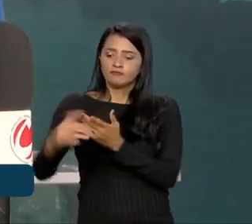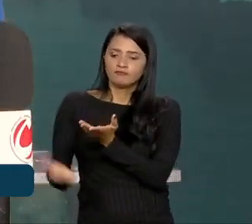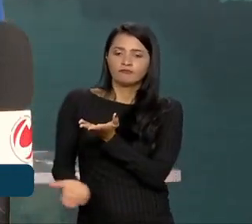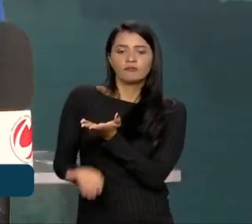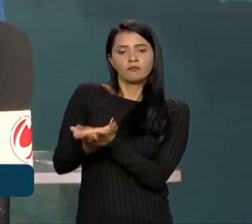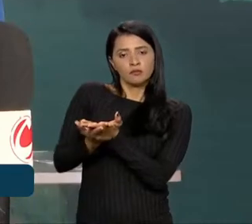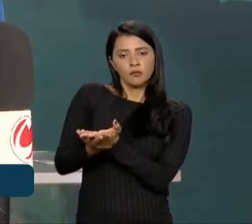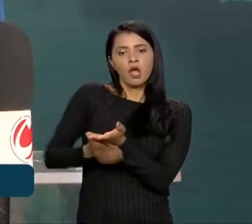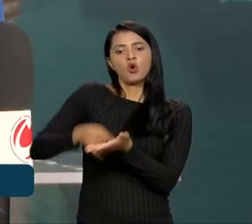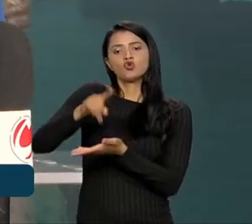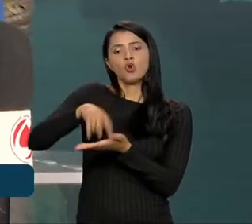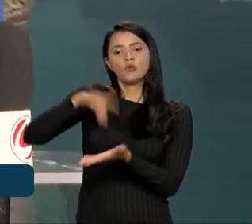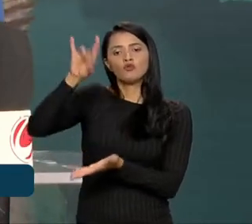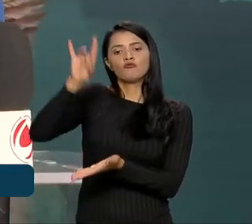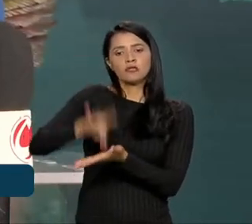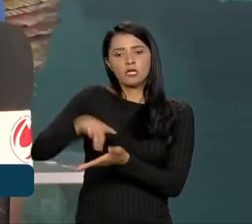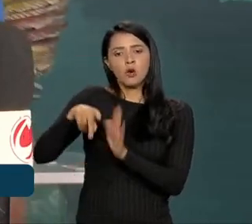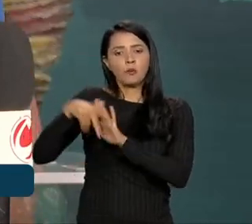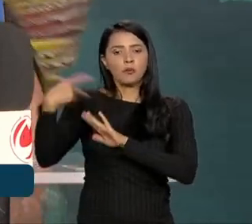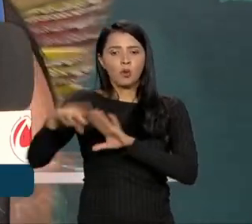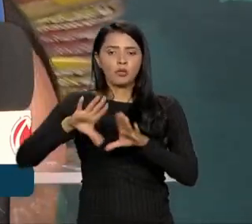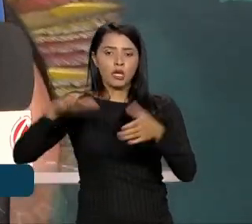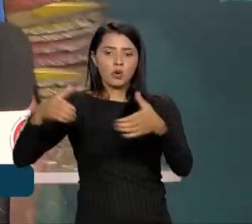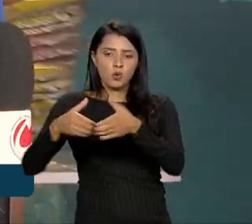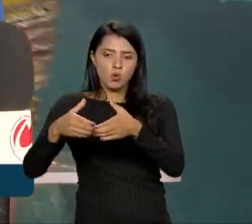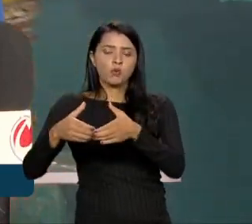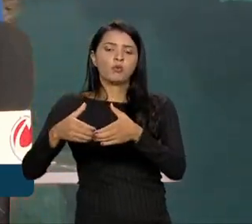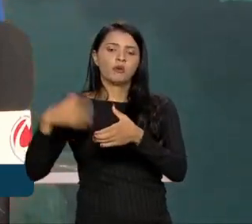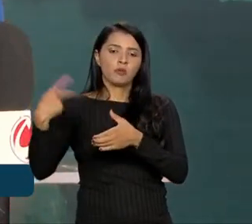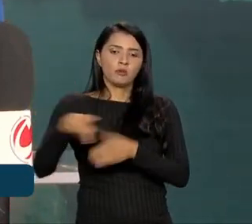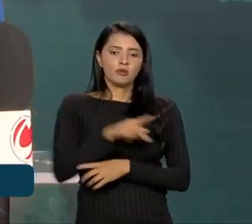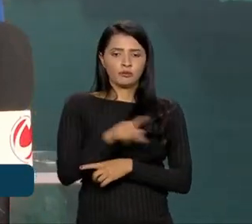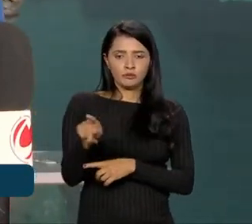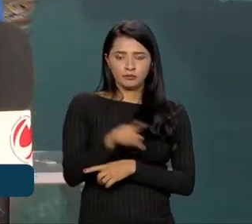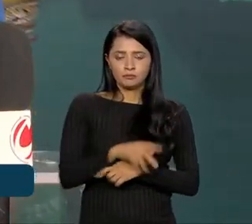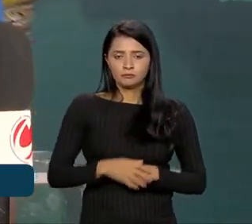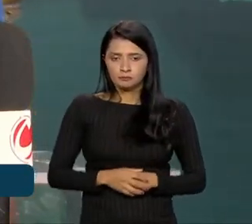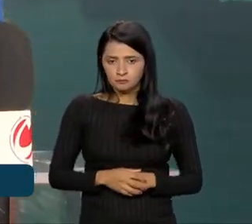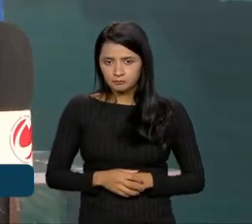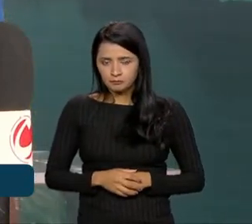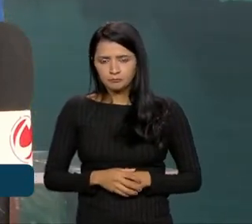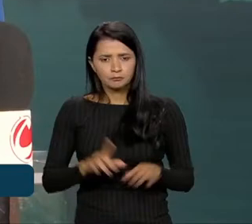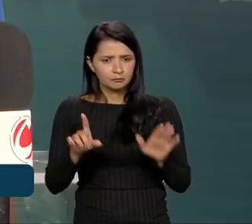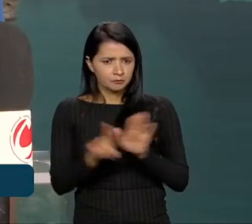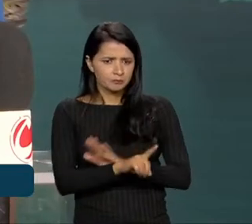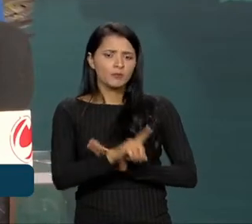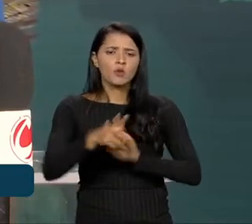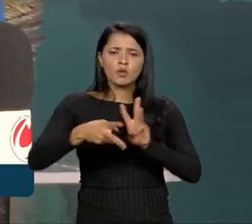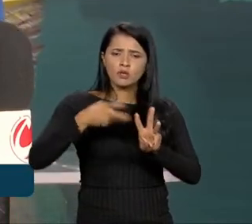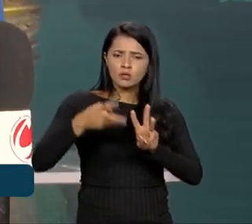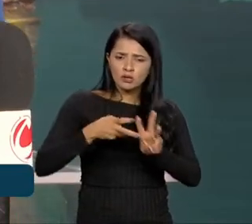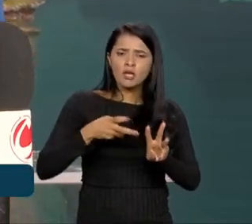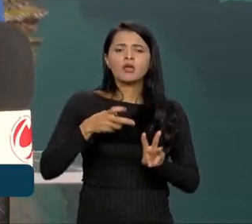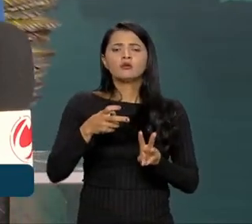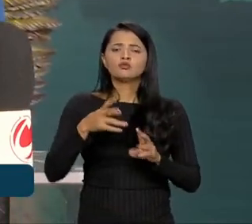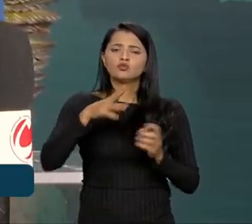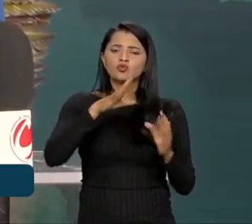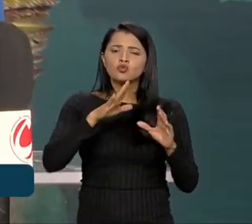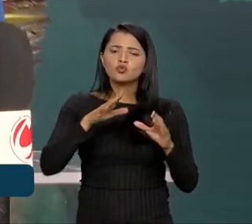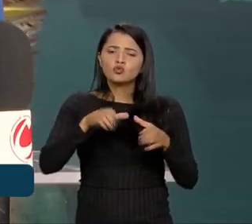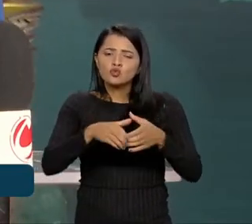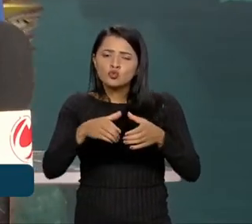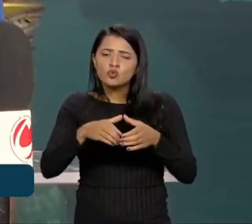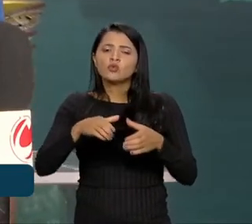documento oficial da cúpula dos presidentes. Ministra, o indígena da etnia Tembé, ele foi